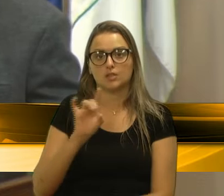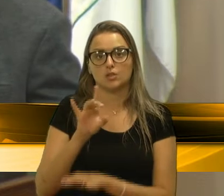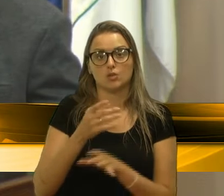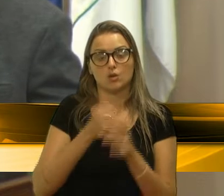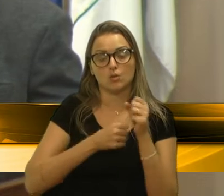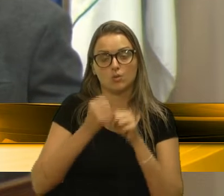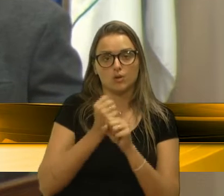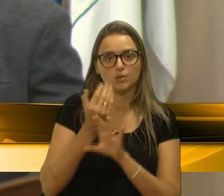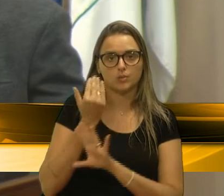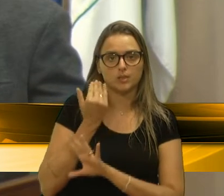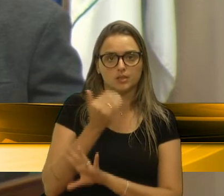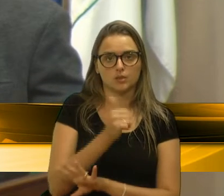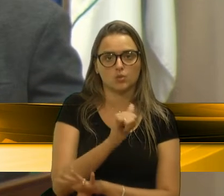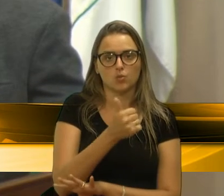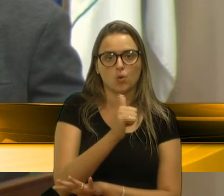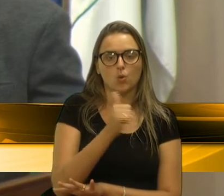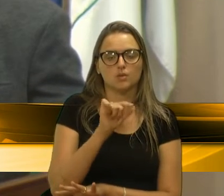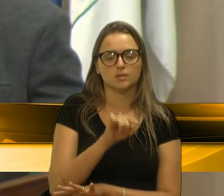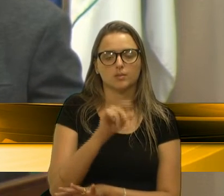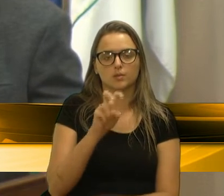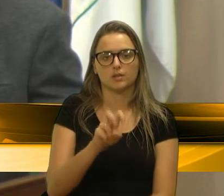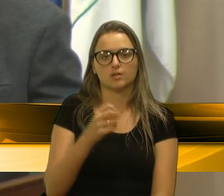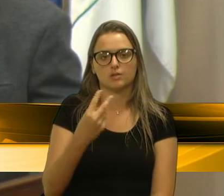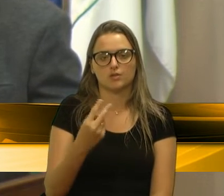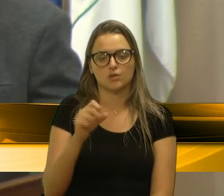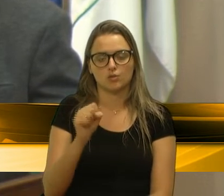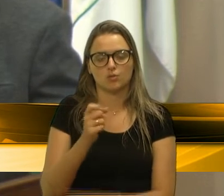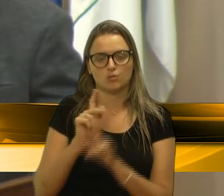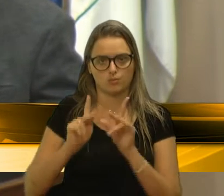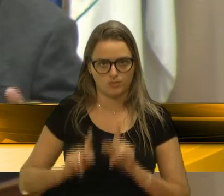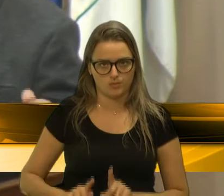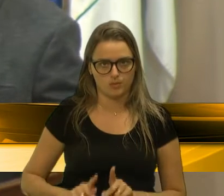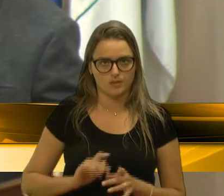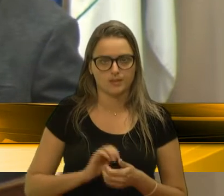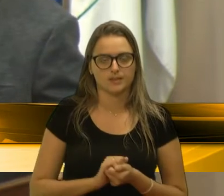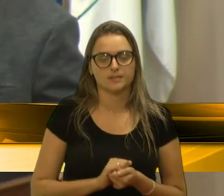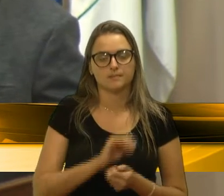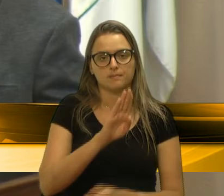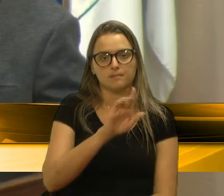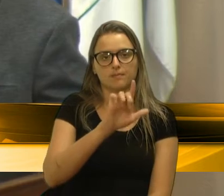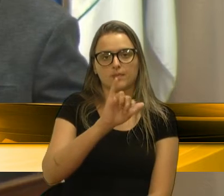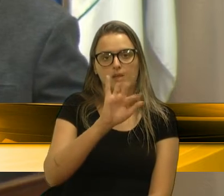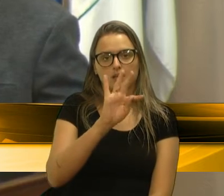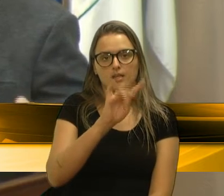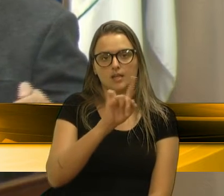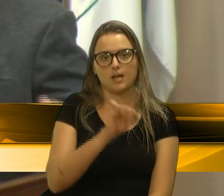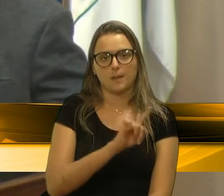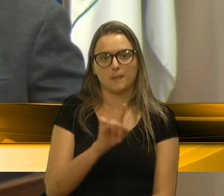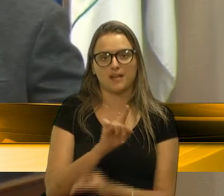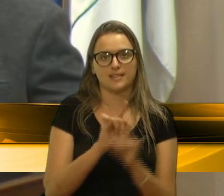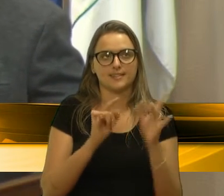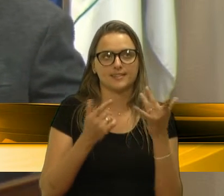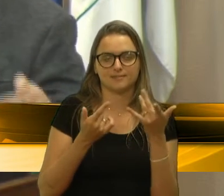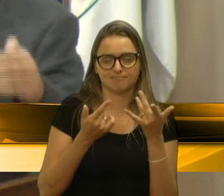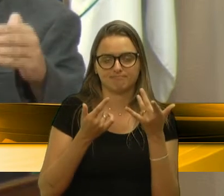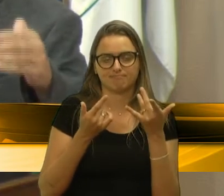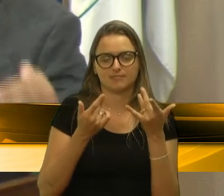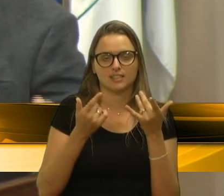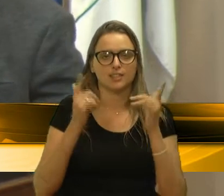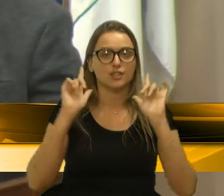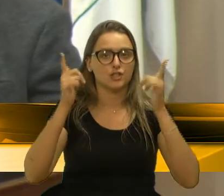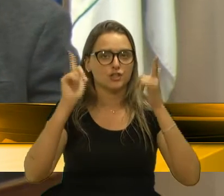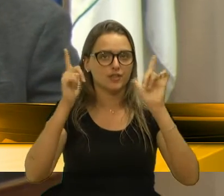o ano passado, abordou 11.528 pessoas. E a Blitz Balada de Trânsito, ela tem sido muito importante para